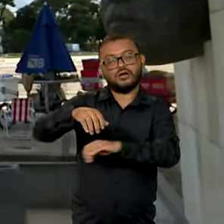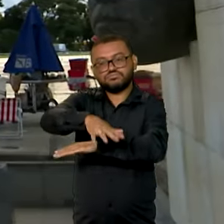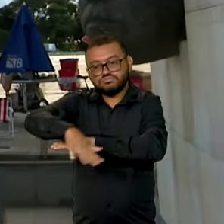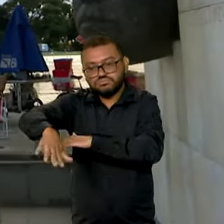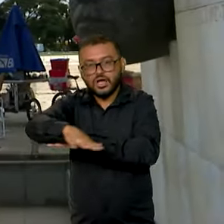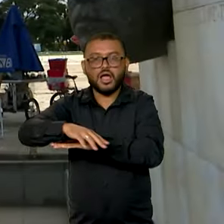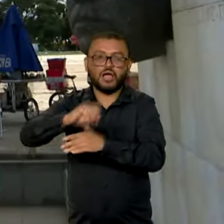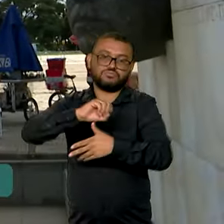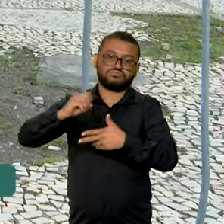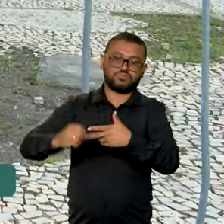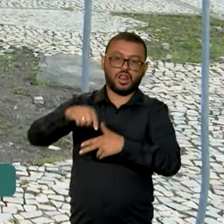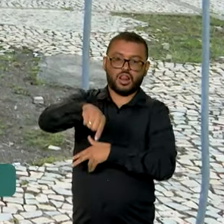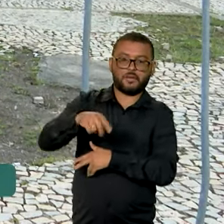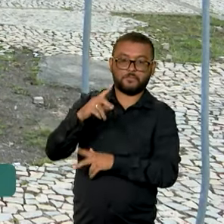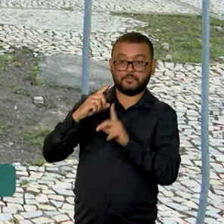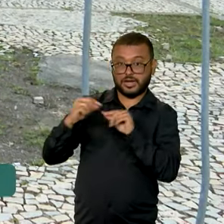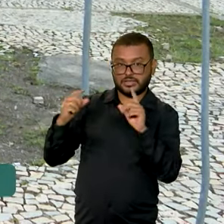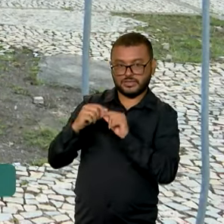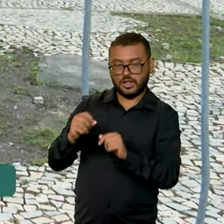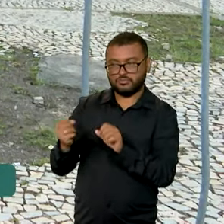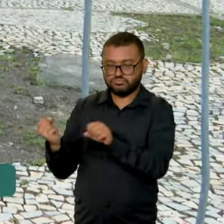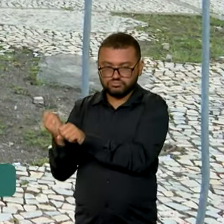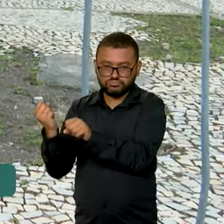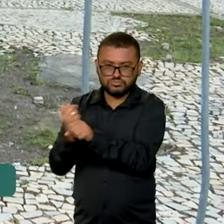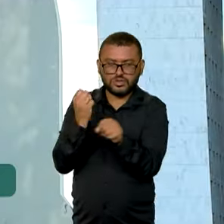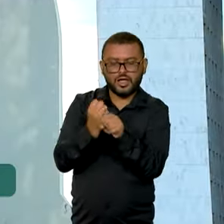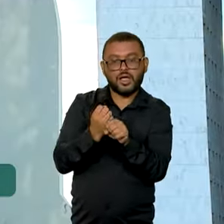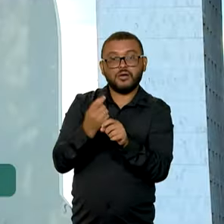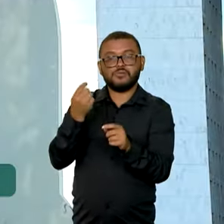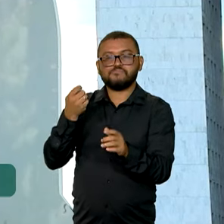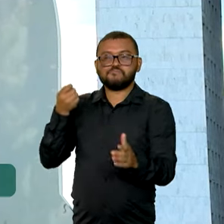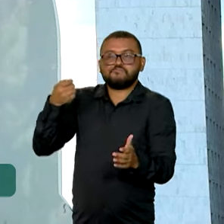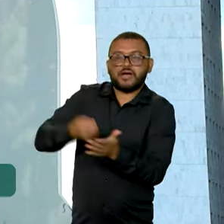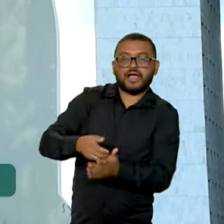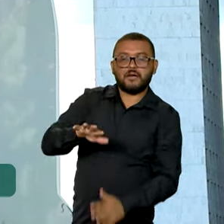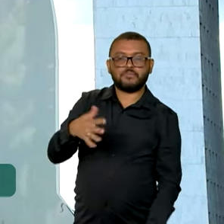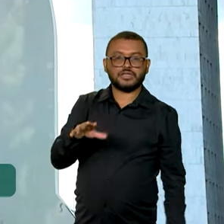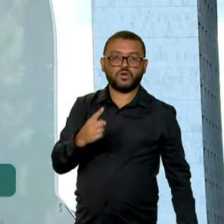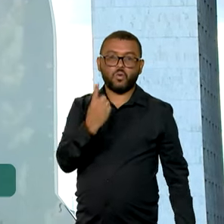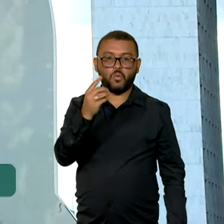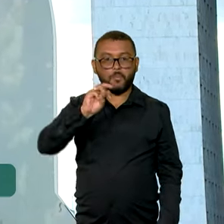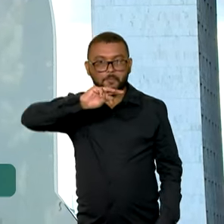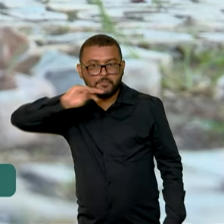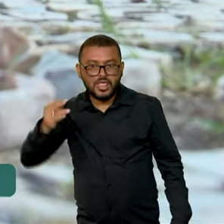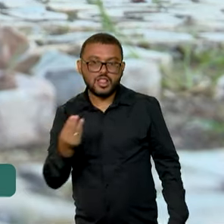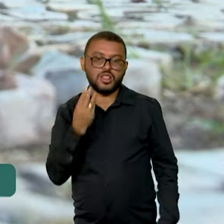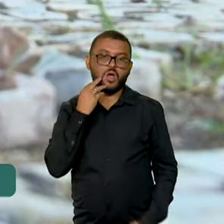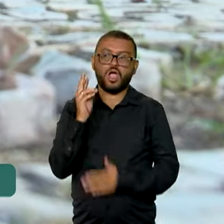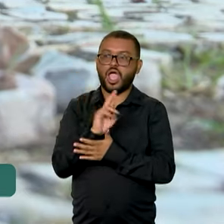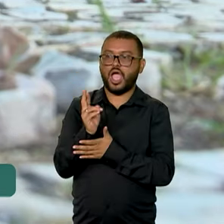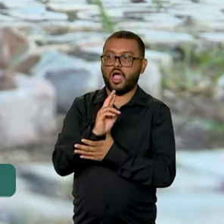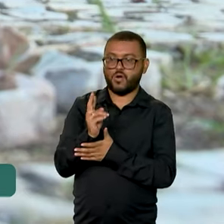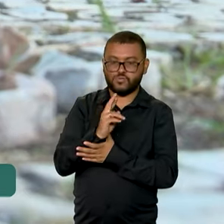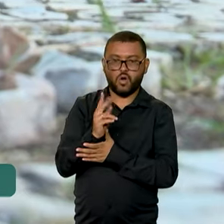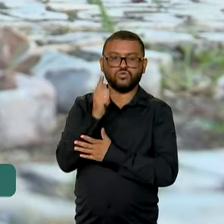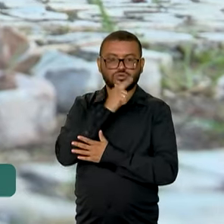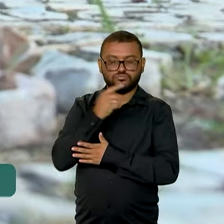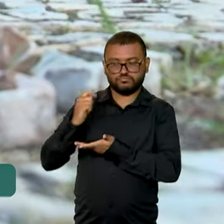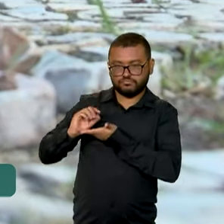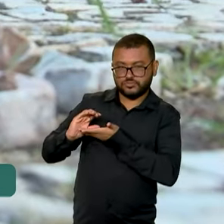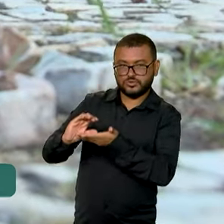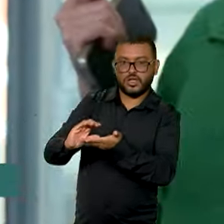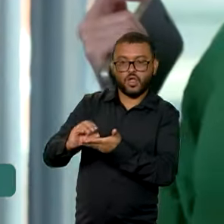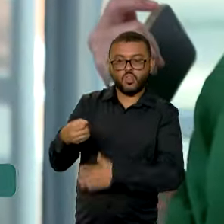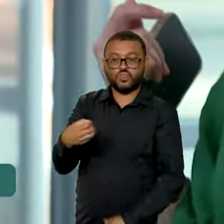Poderes em Brasília. Segundo o Instituto, o custo será de aproximadamente um milhão de reais e os recursos virão do